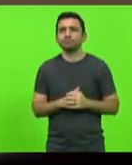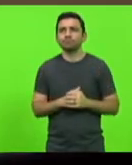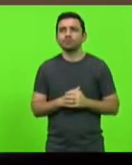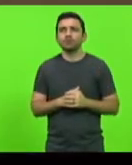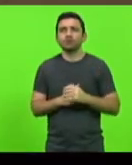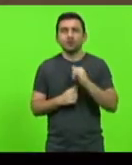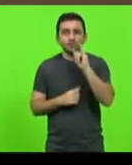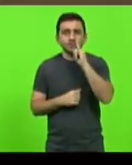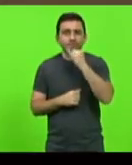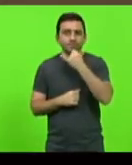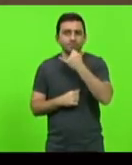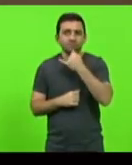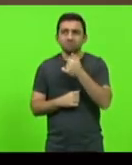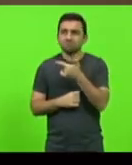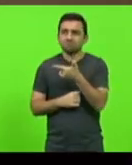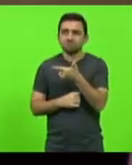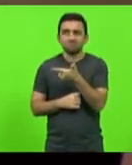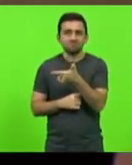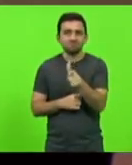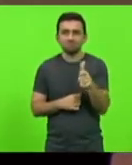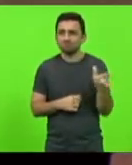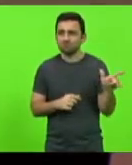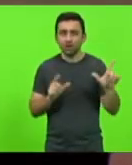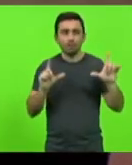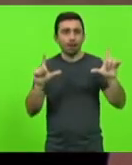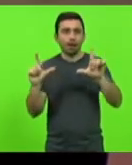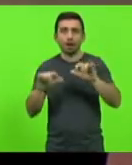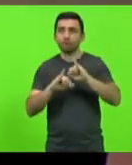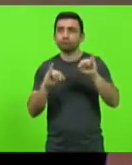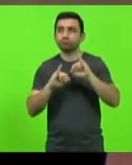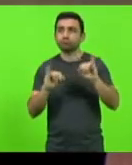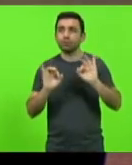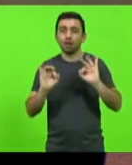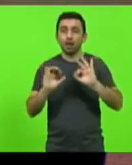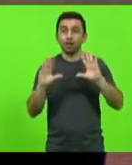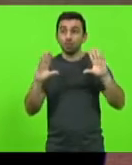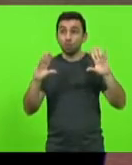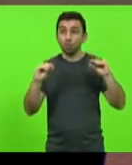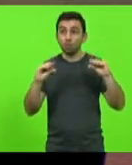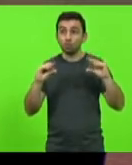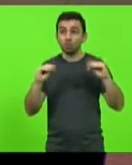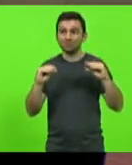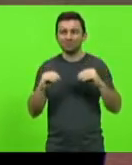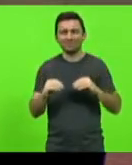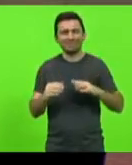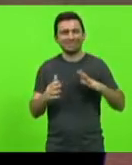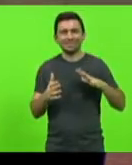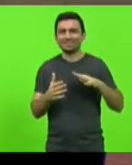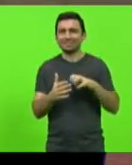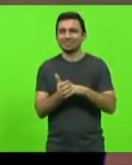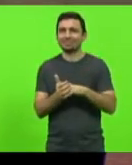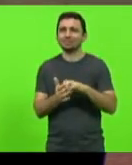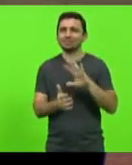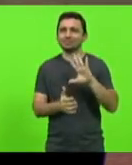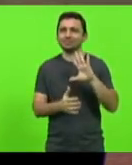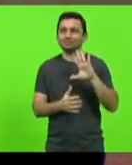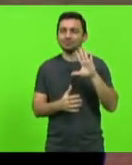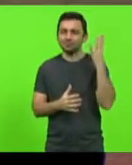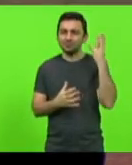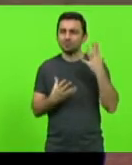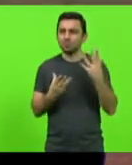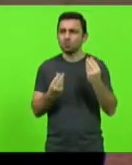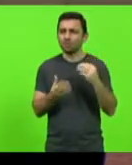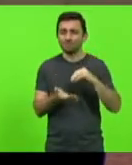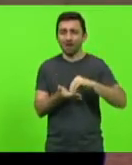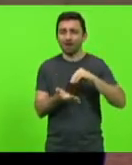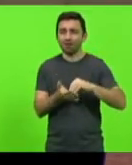não há sinalização adequada. À noite, vários acidentes ocorrendo por falta de sinalização,